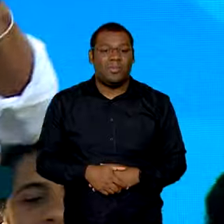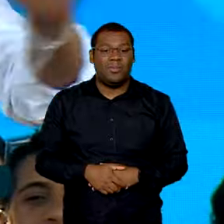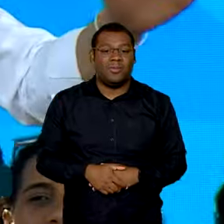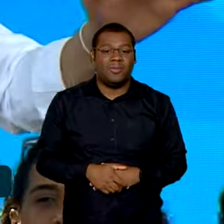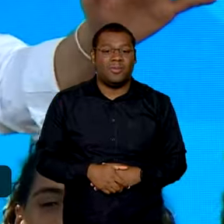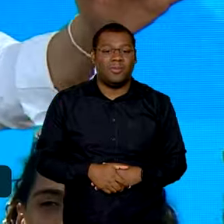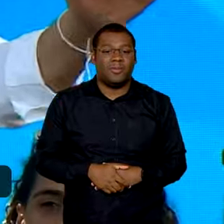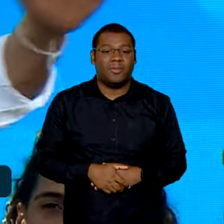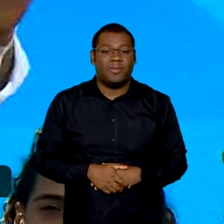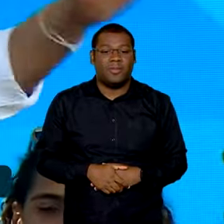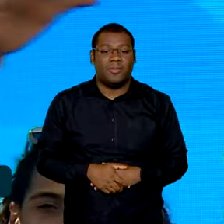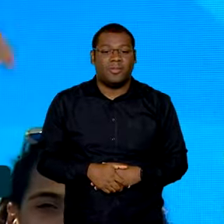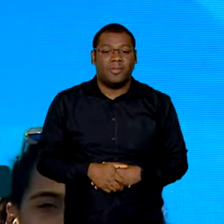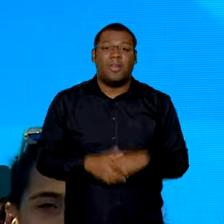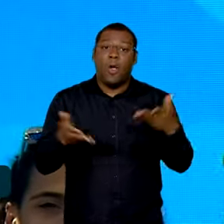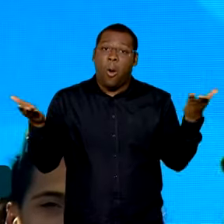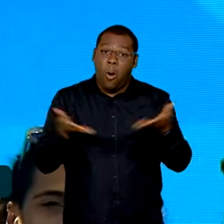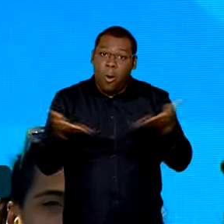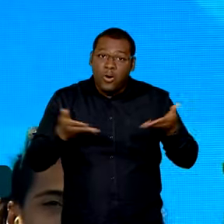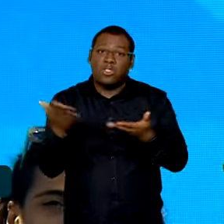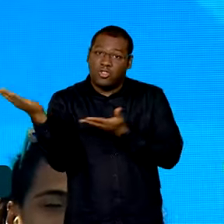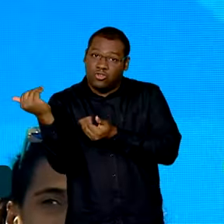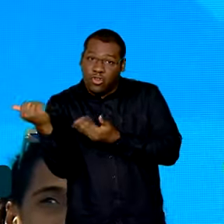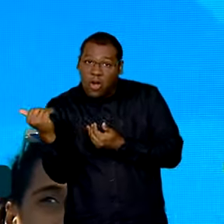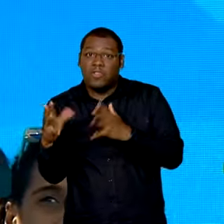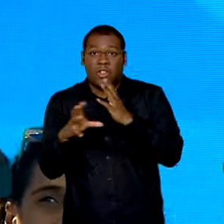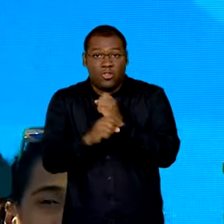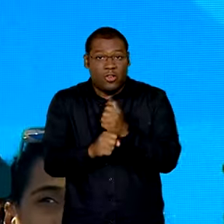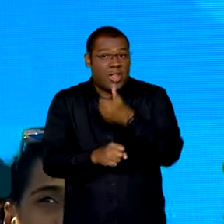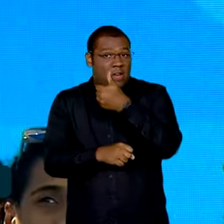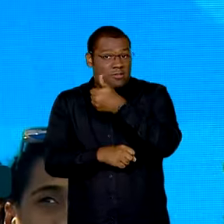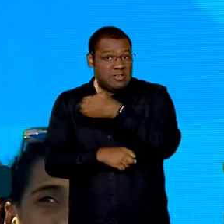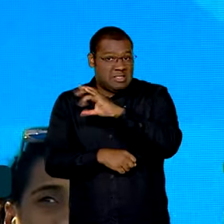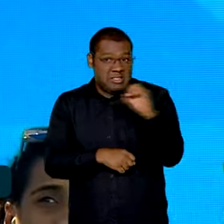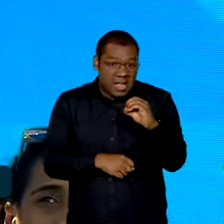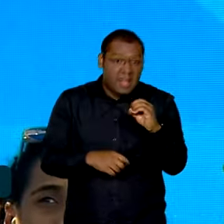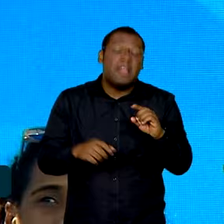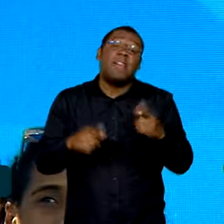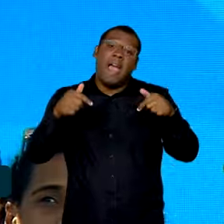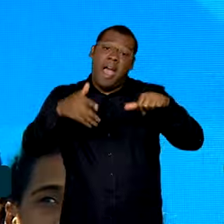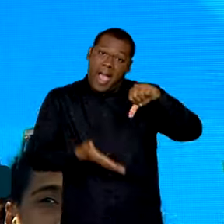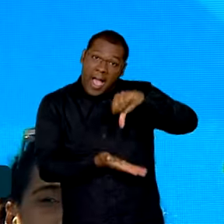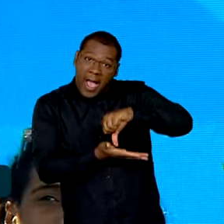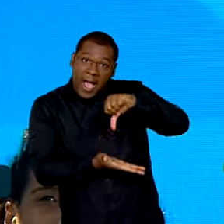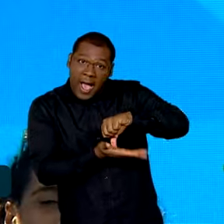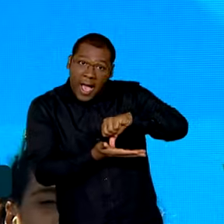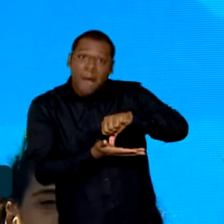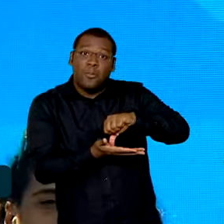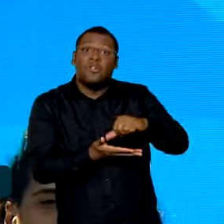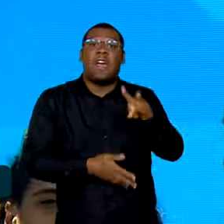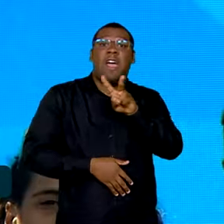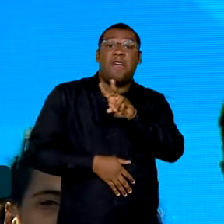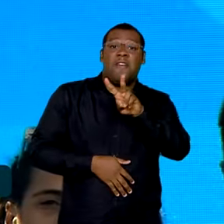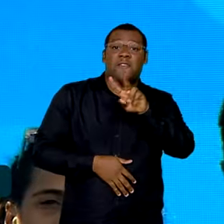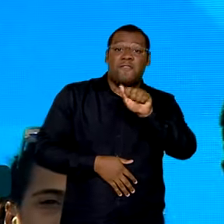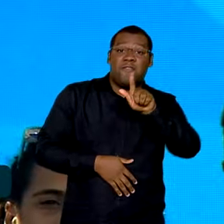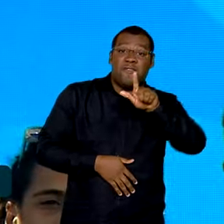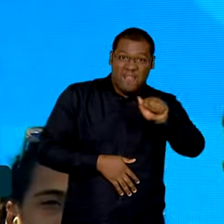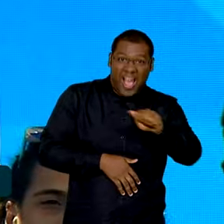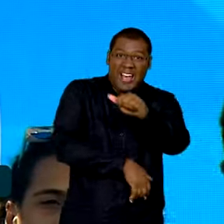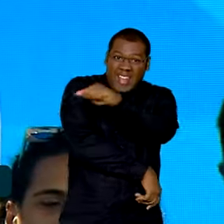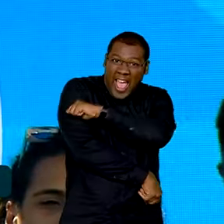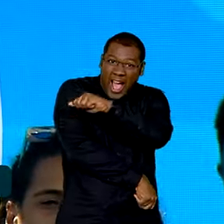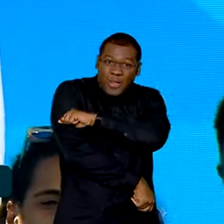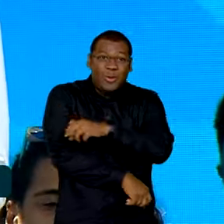atende 100, 200 jovens. Esse campus aqui vai atender 1.400 jovens